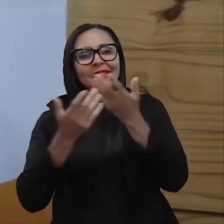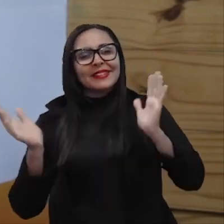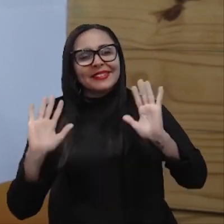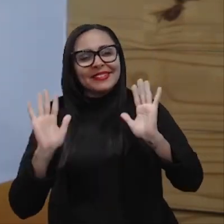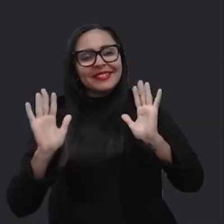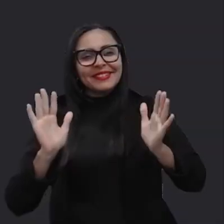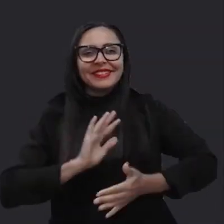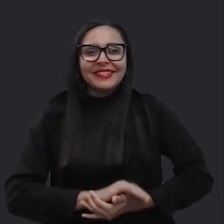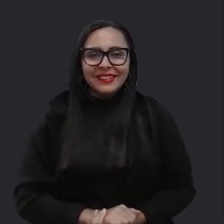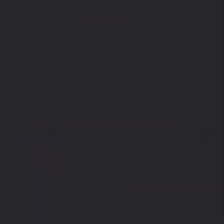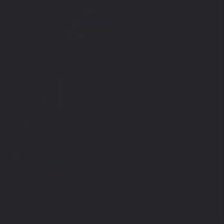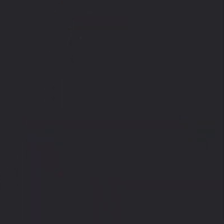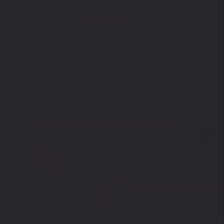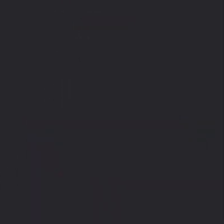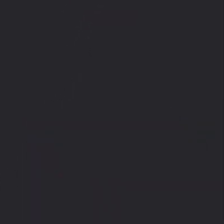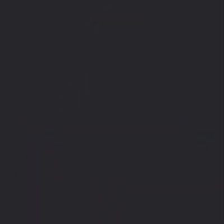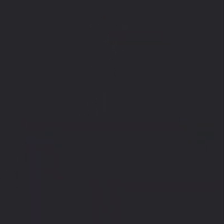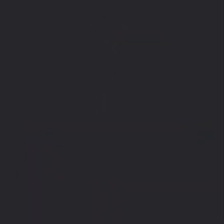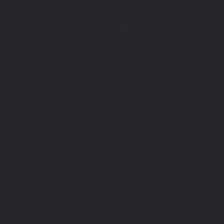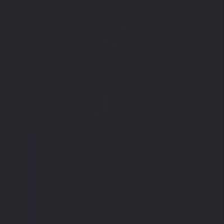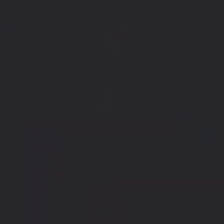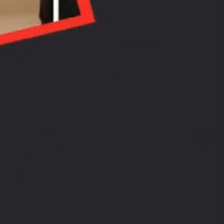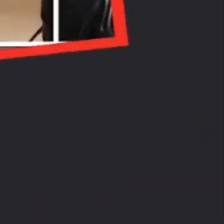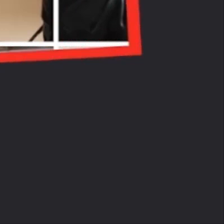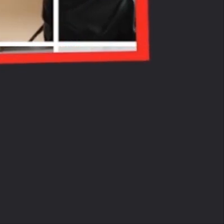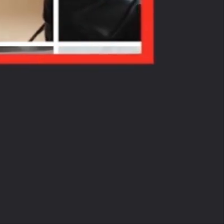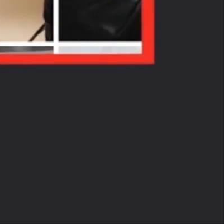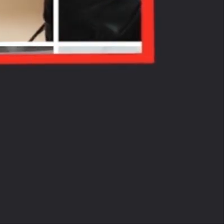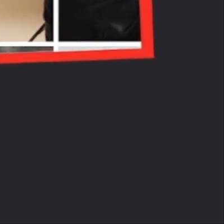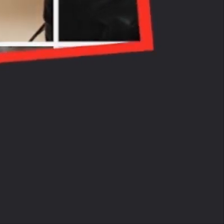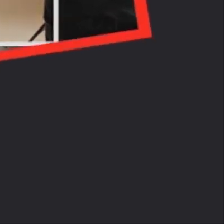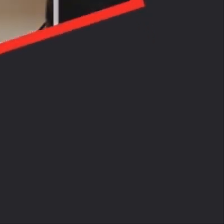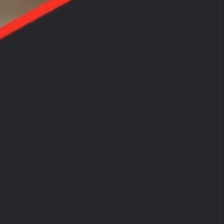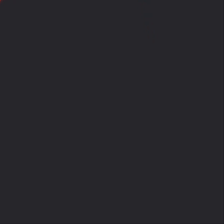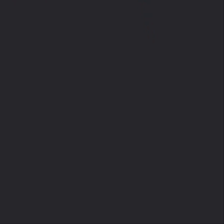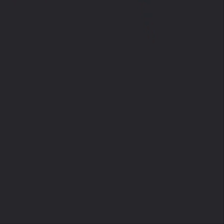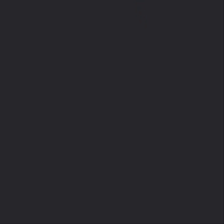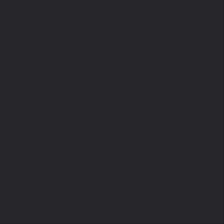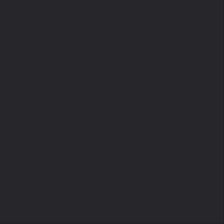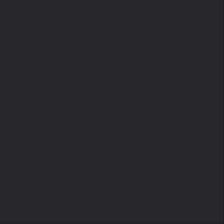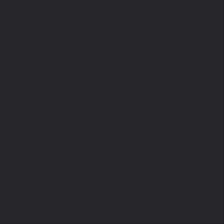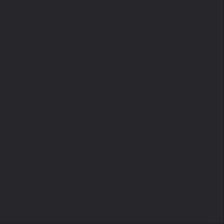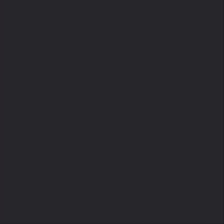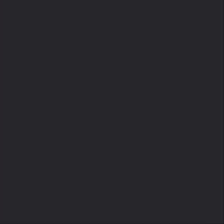Tchau Tchau Tchau Tchau Tchau